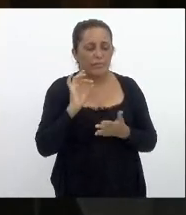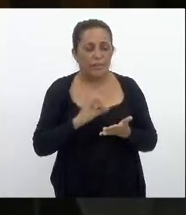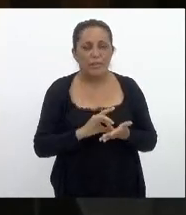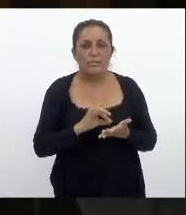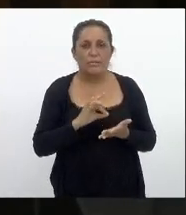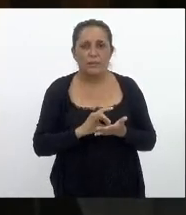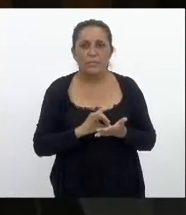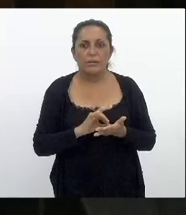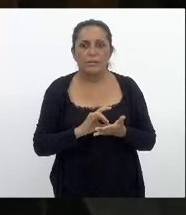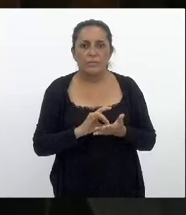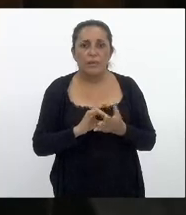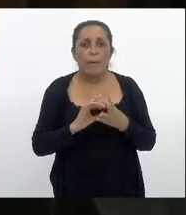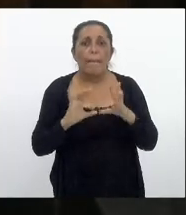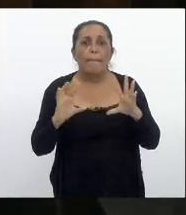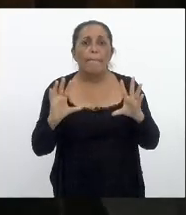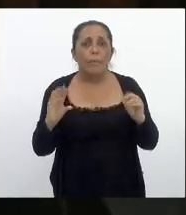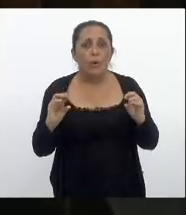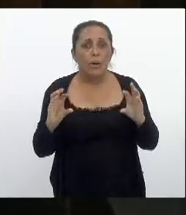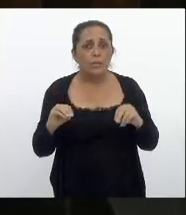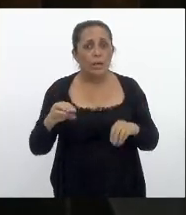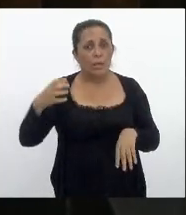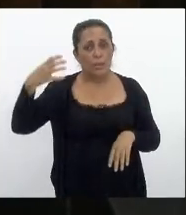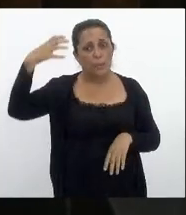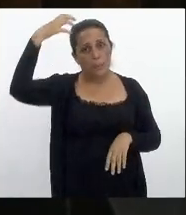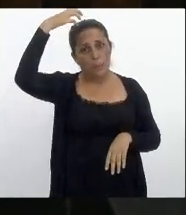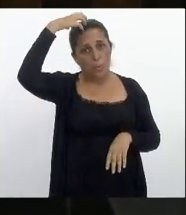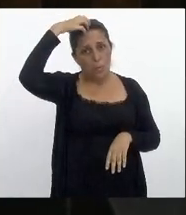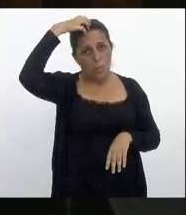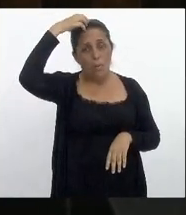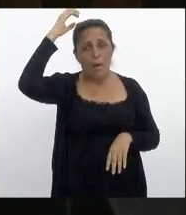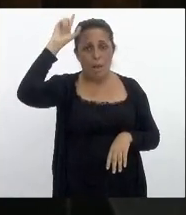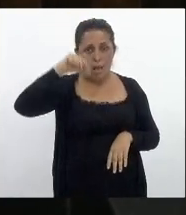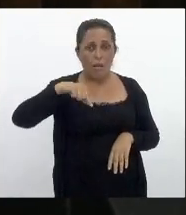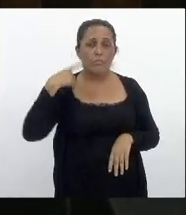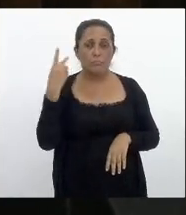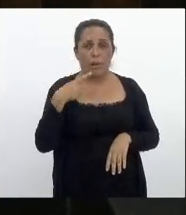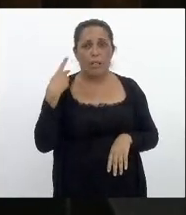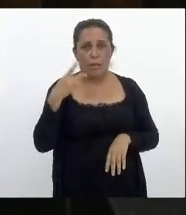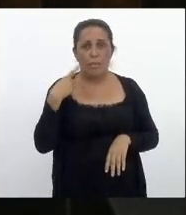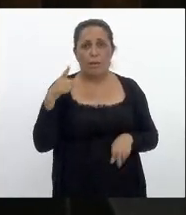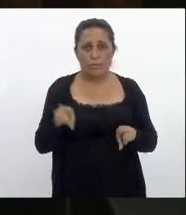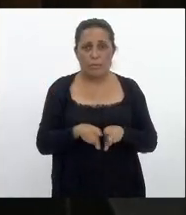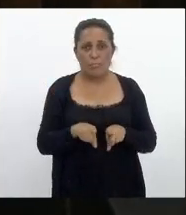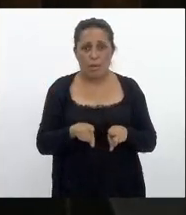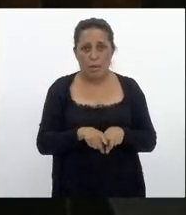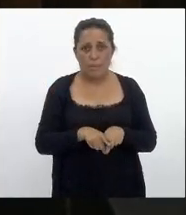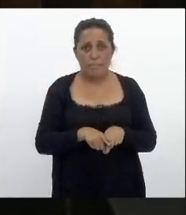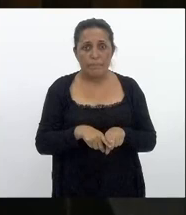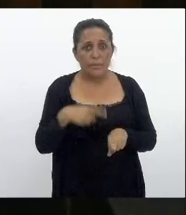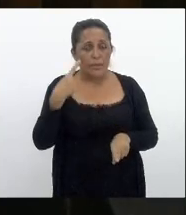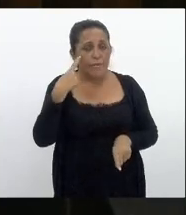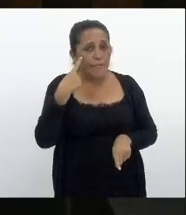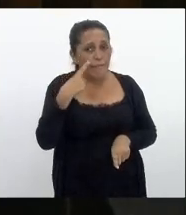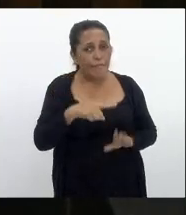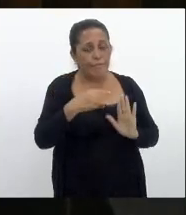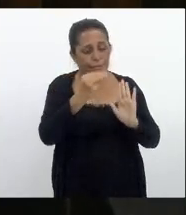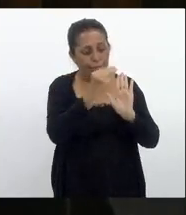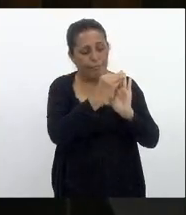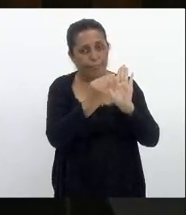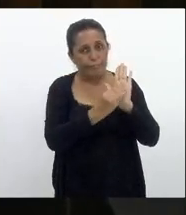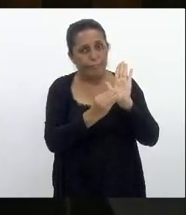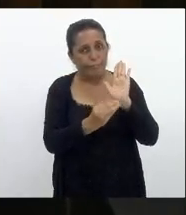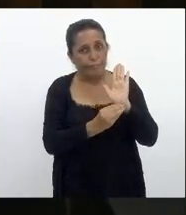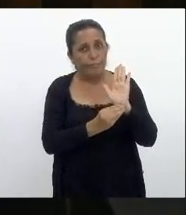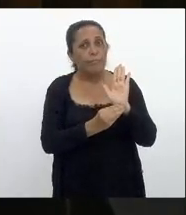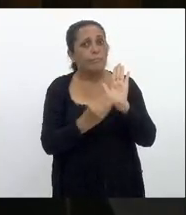muito disso culpa do nosso parlamento também pois vim matérias importantíssimas votarem aqui